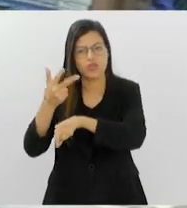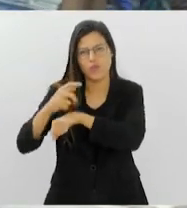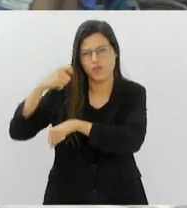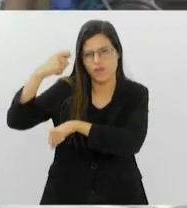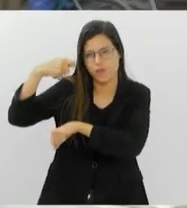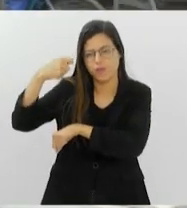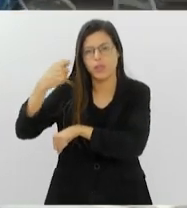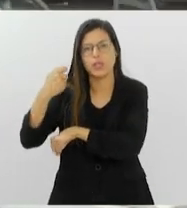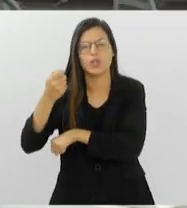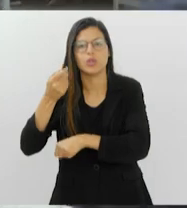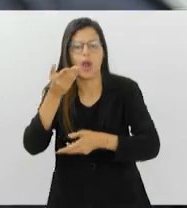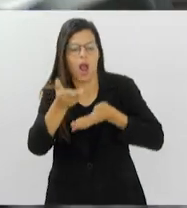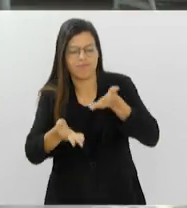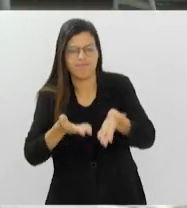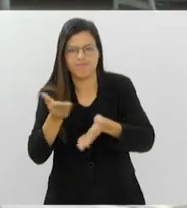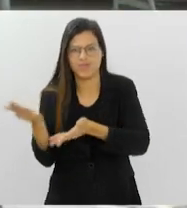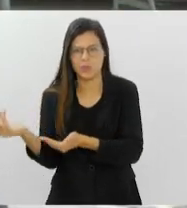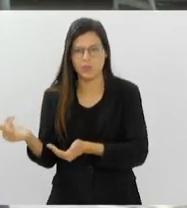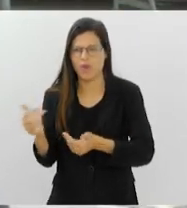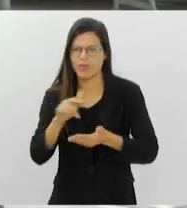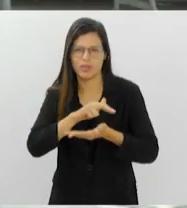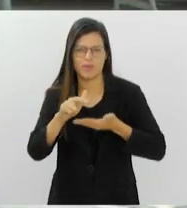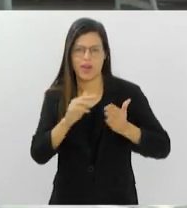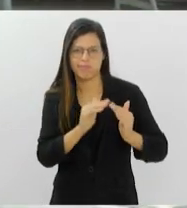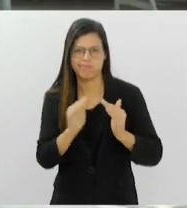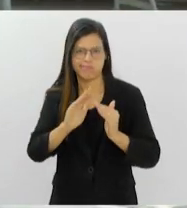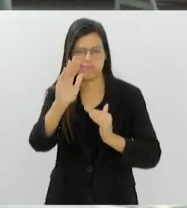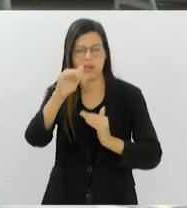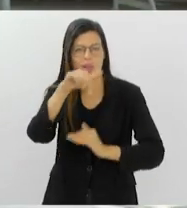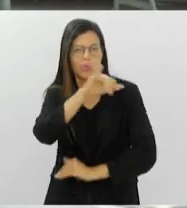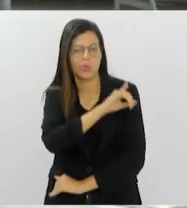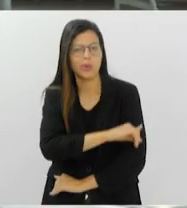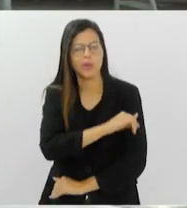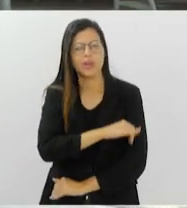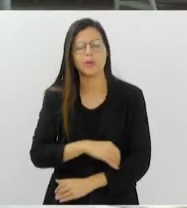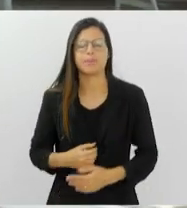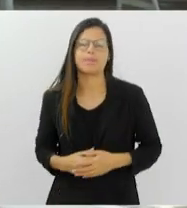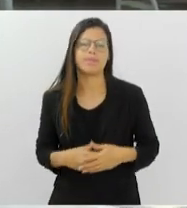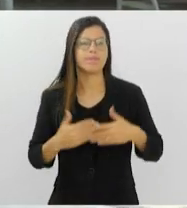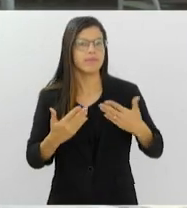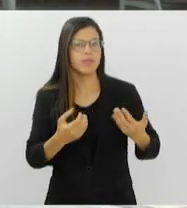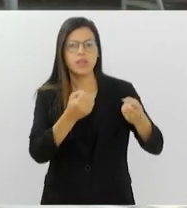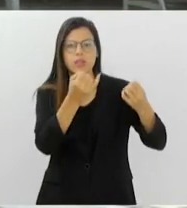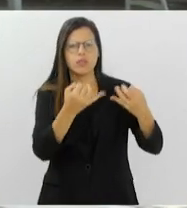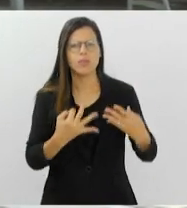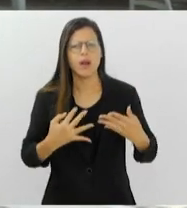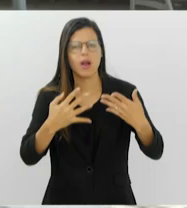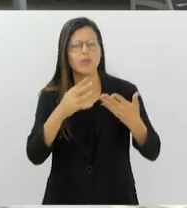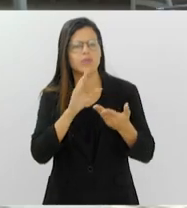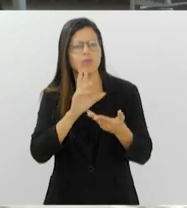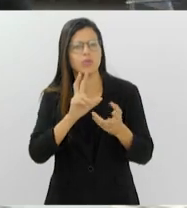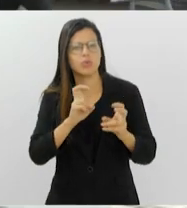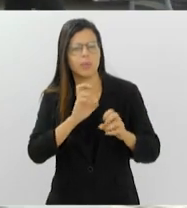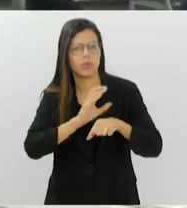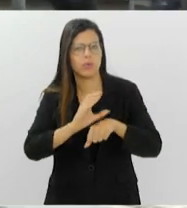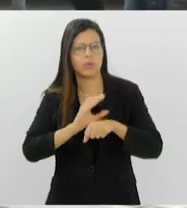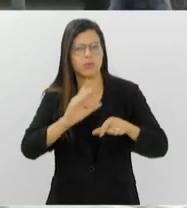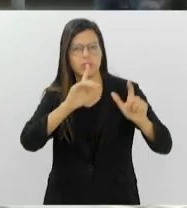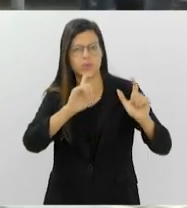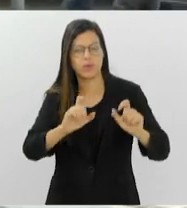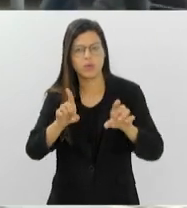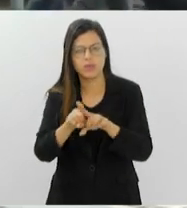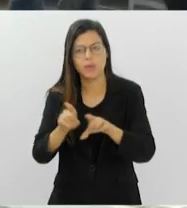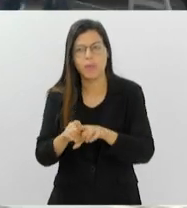atendendo jovens de diversas comunidades aqui do Rio de Janeiro. Fala um pouquinho mais sobre esse curso especificamente. Curso de fotografia, também de produção pro